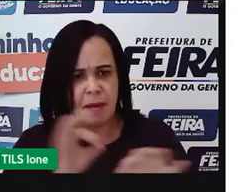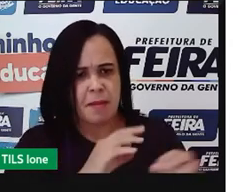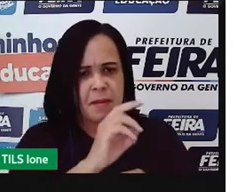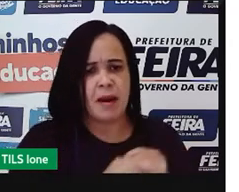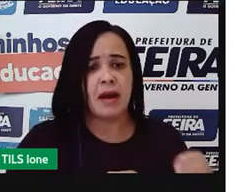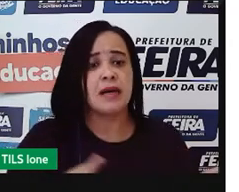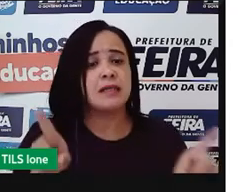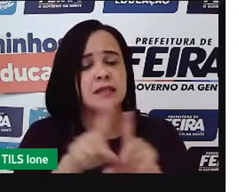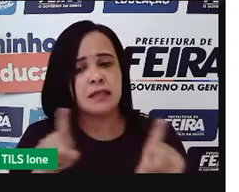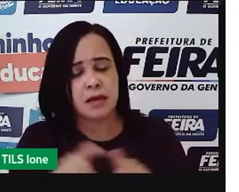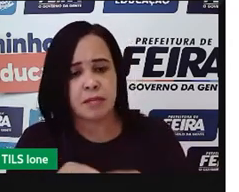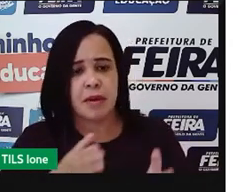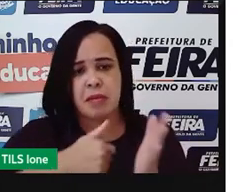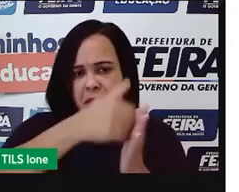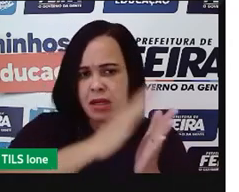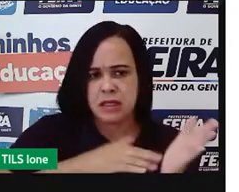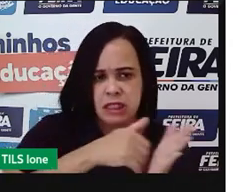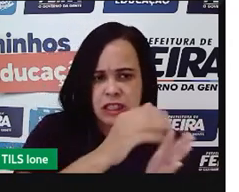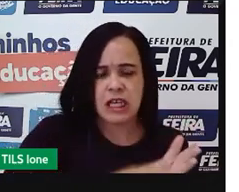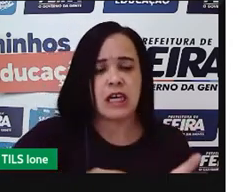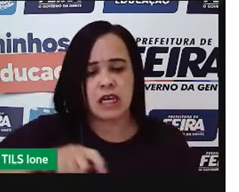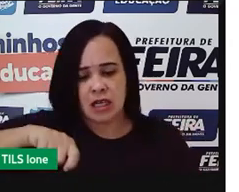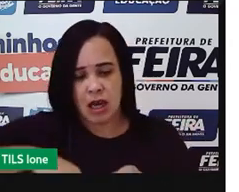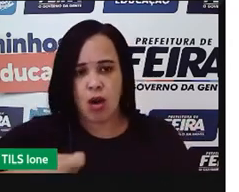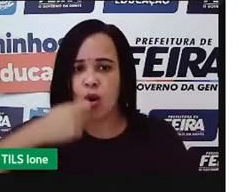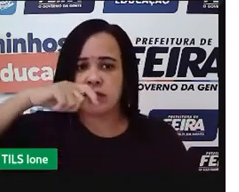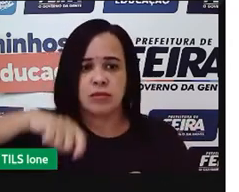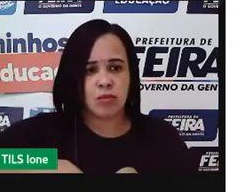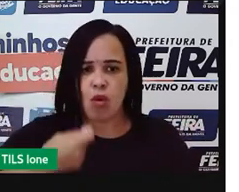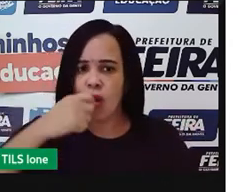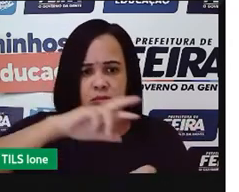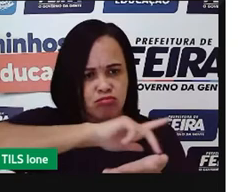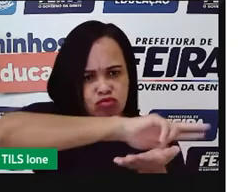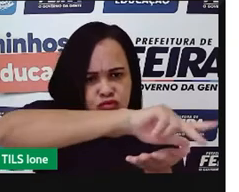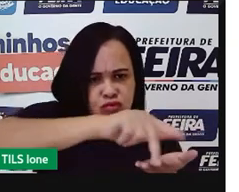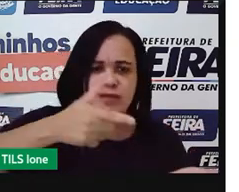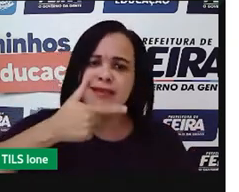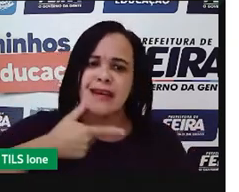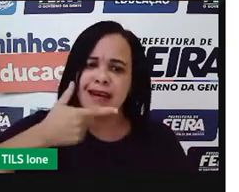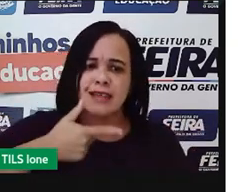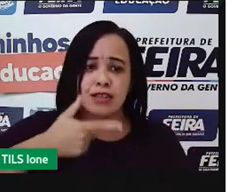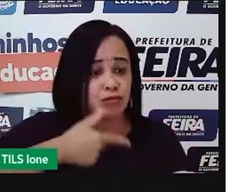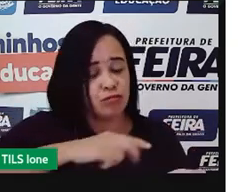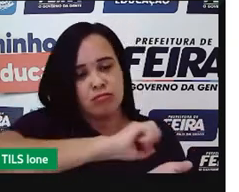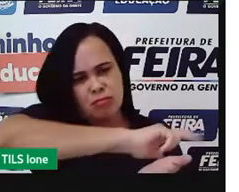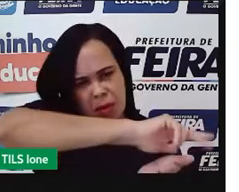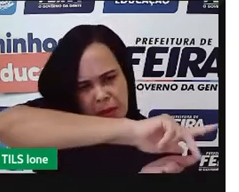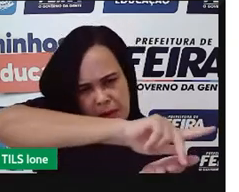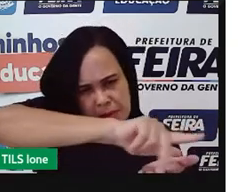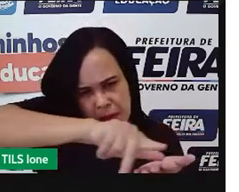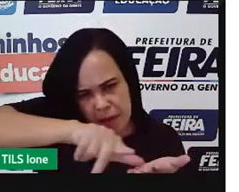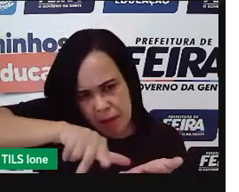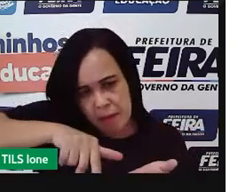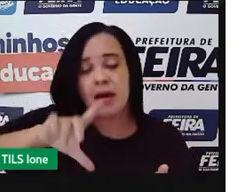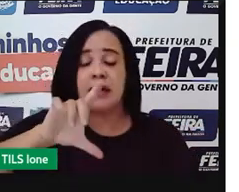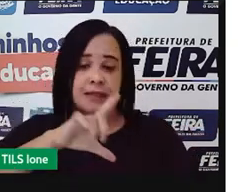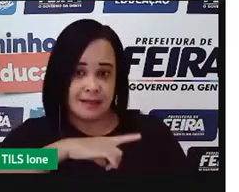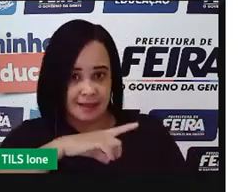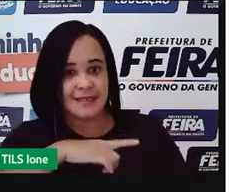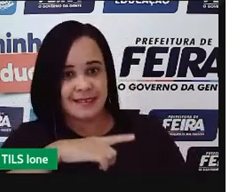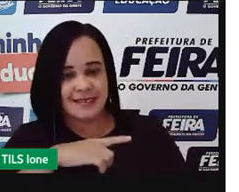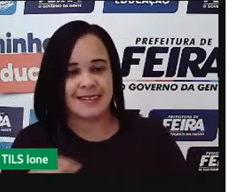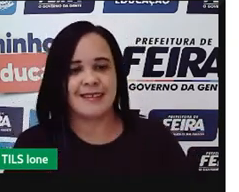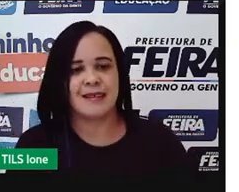iogurtes derivados, como aqui, né, citado aqui embaixo, e a pecuária de corte é para, né, carne mesmo, produção de carnes.